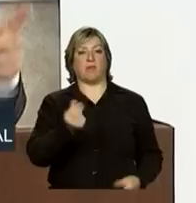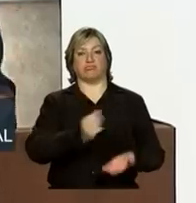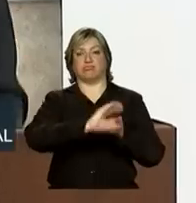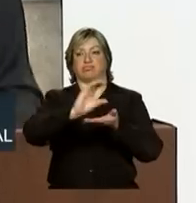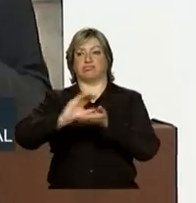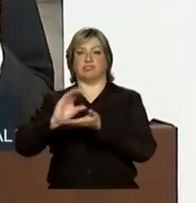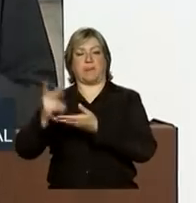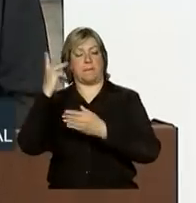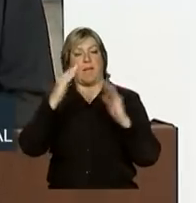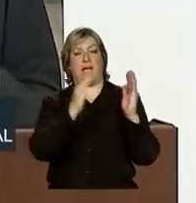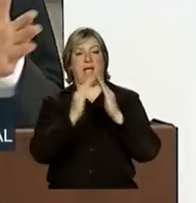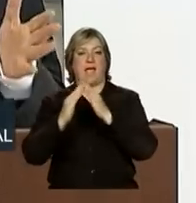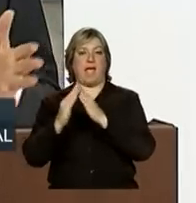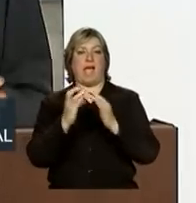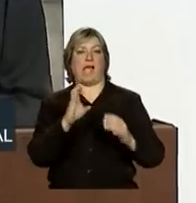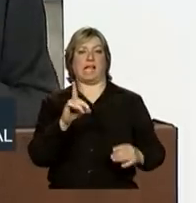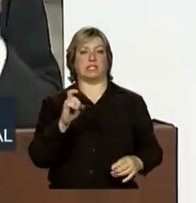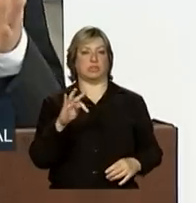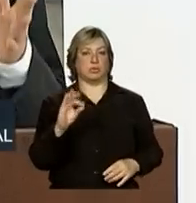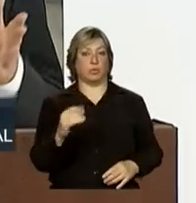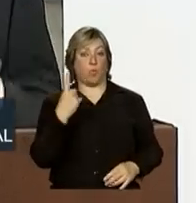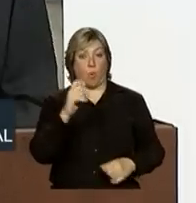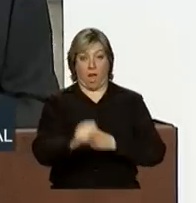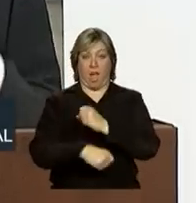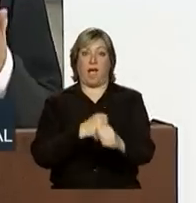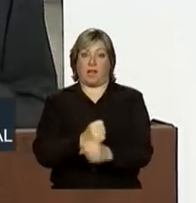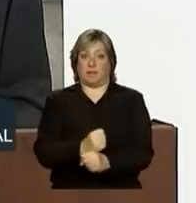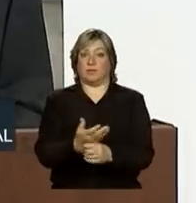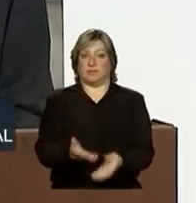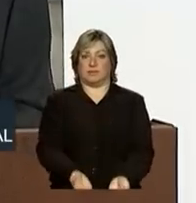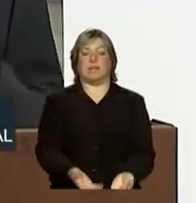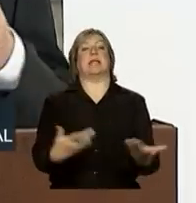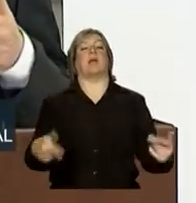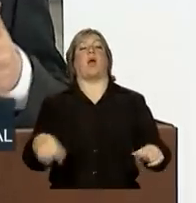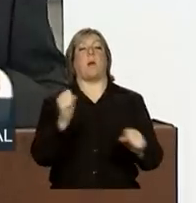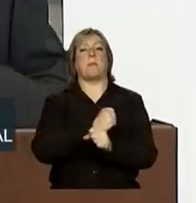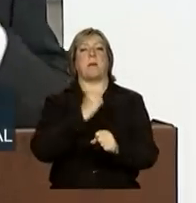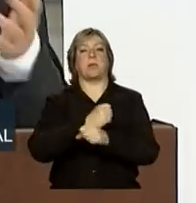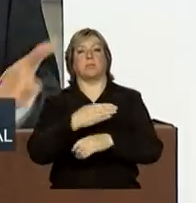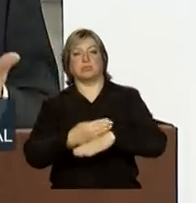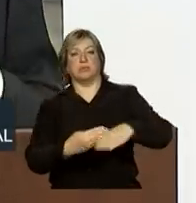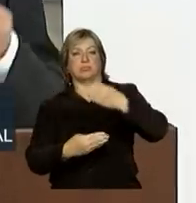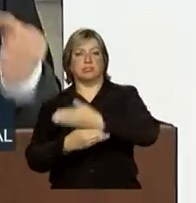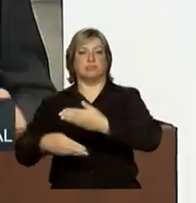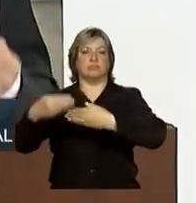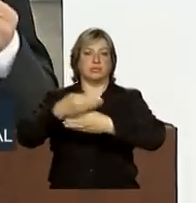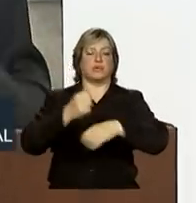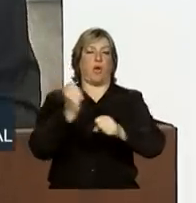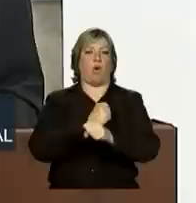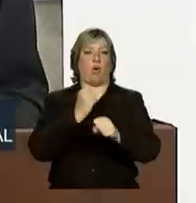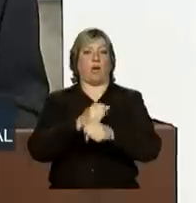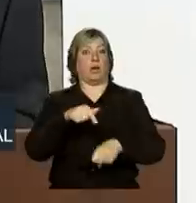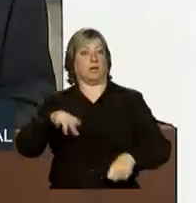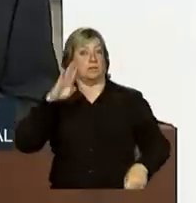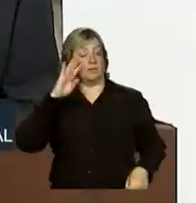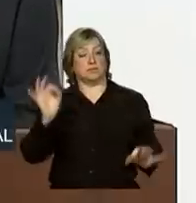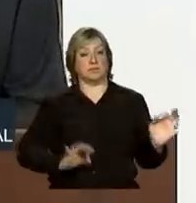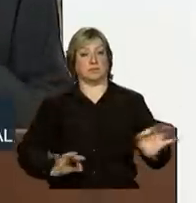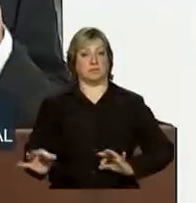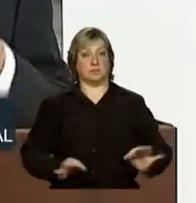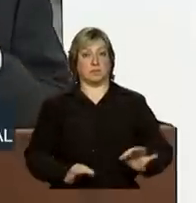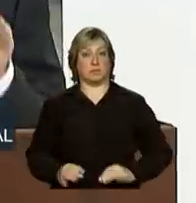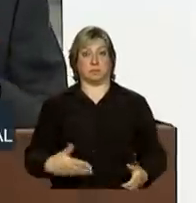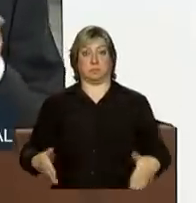crédito habitacional no ano. Portanto, o setor de construção, que é um dos polos dinâmicos da economia